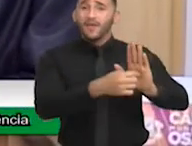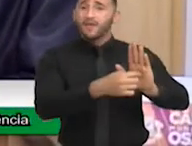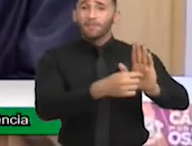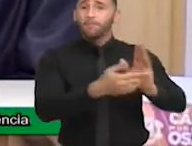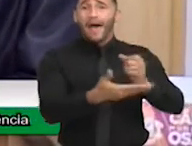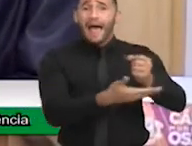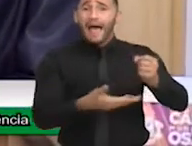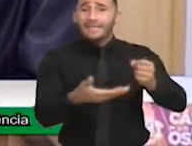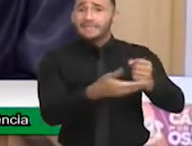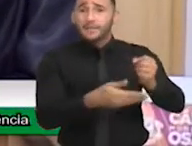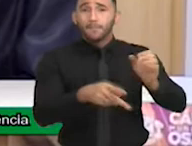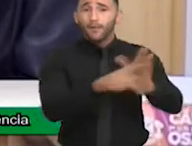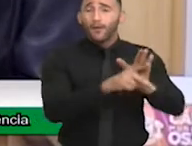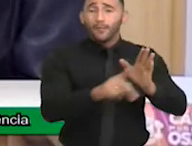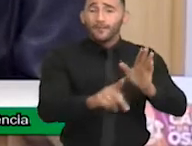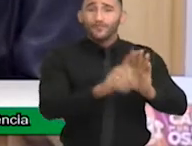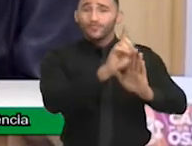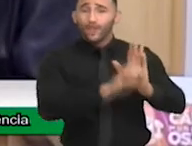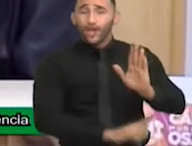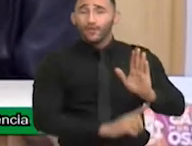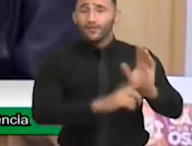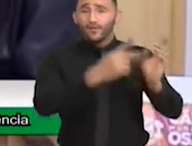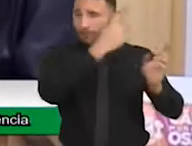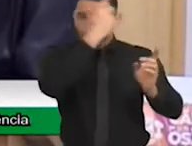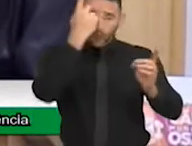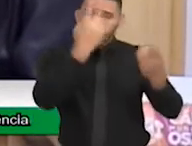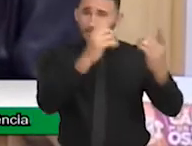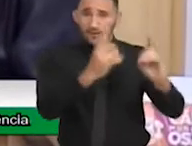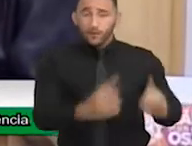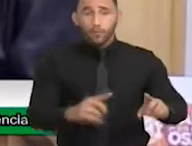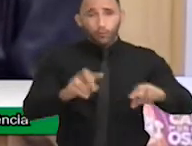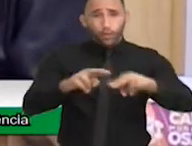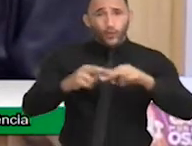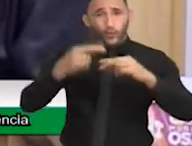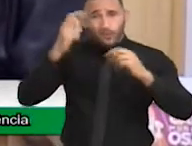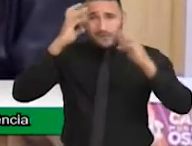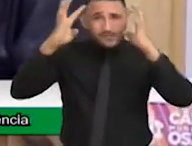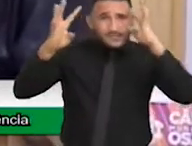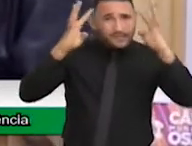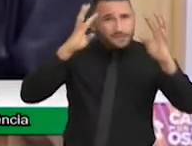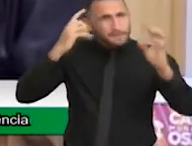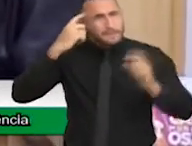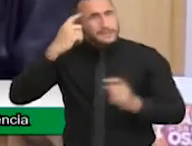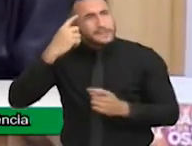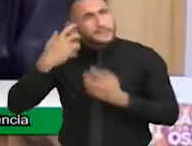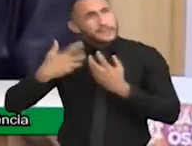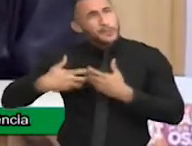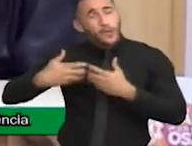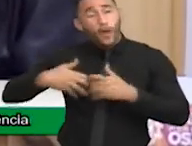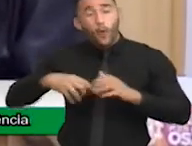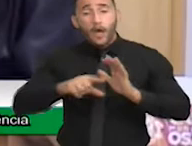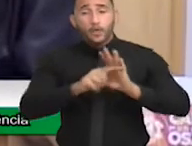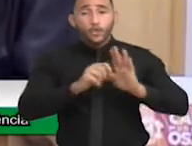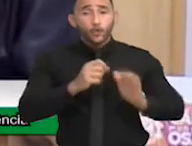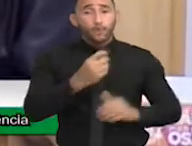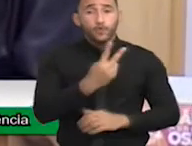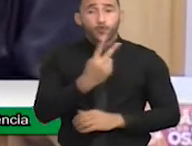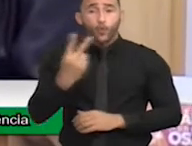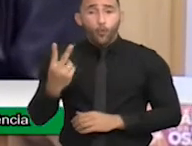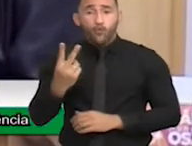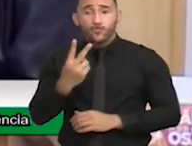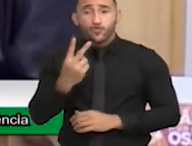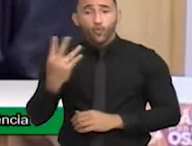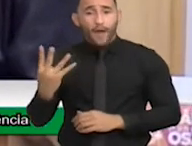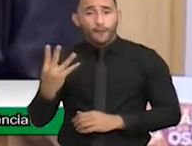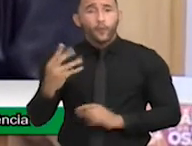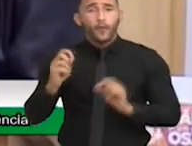estão garantidos no nosso ordenamento jurídico. Neste raciocínio, é importante lembrarmos o artigo 24 da Lei Brasileira de Inclusão, é